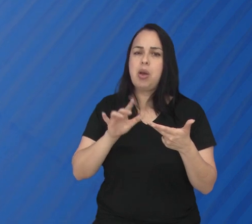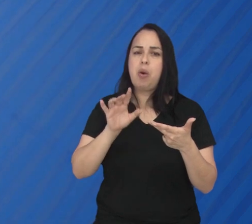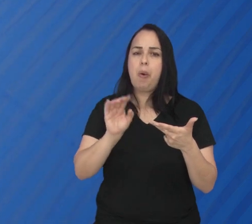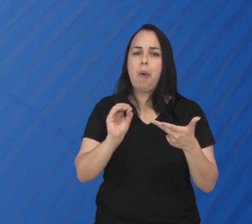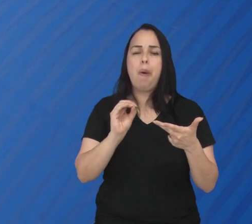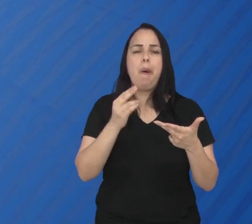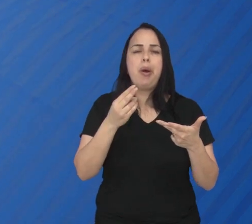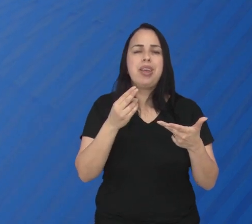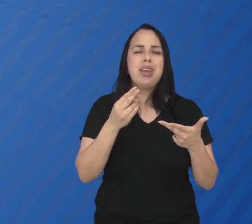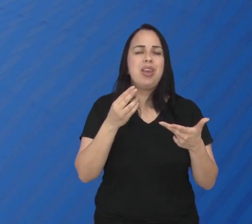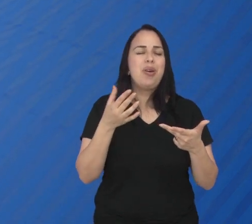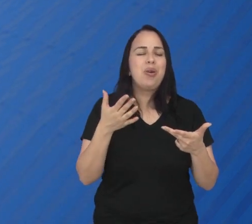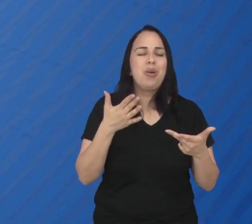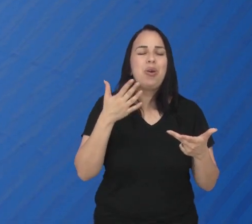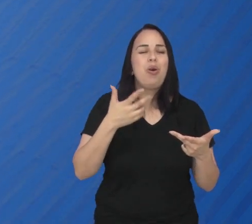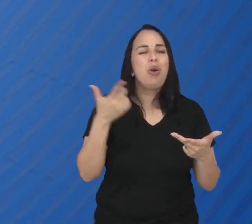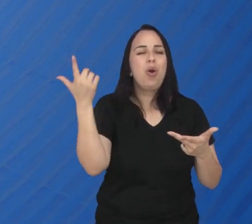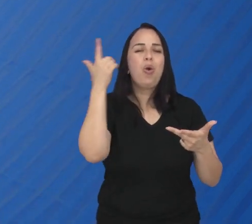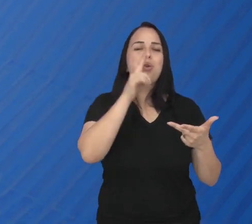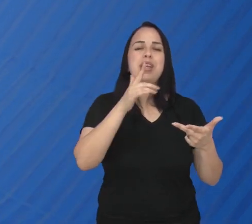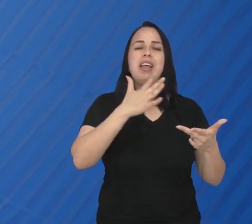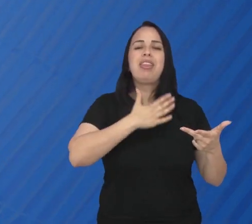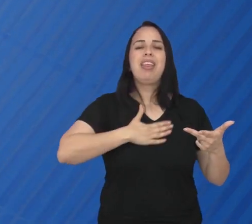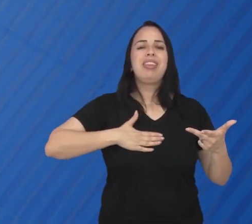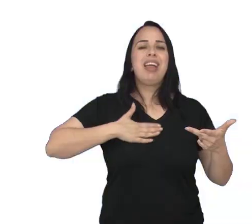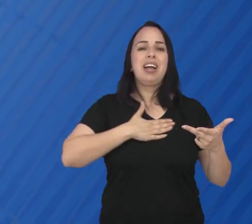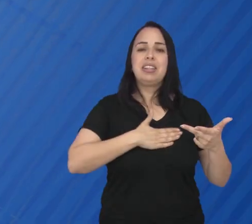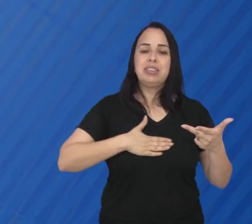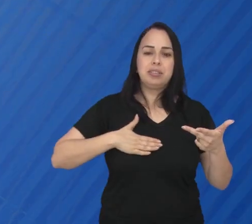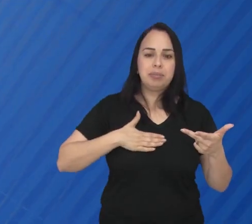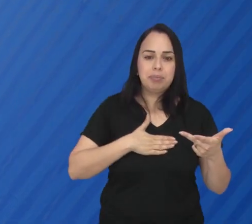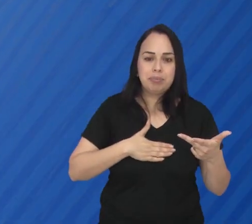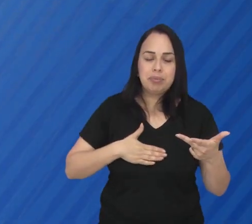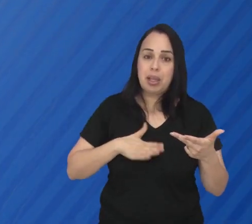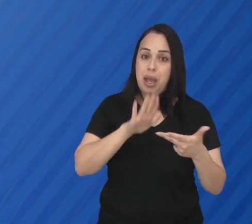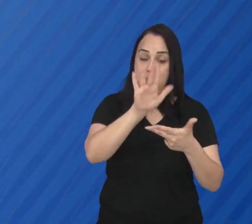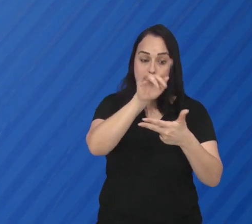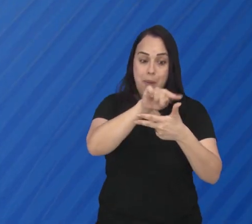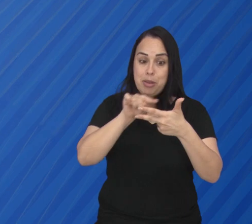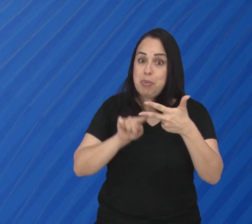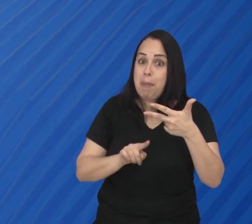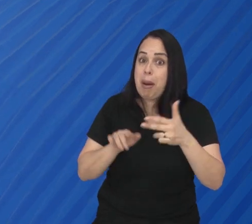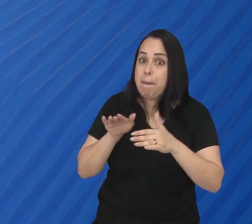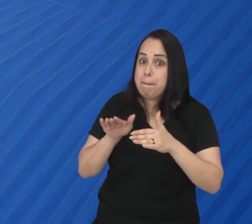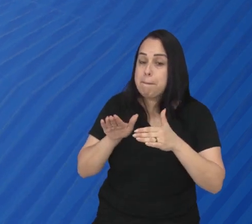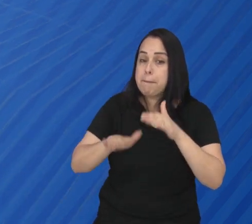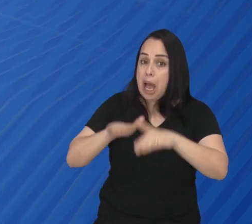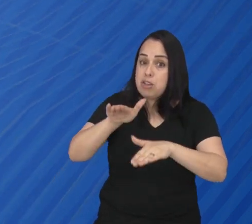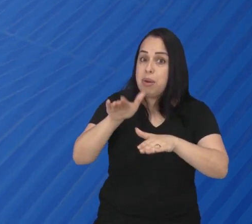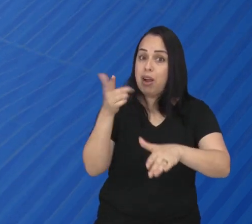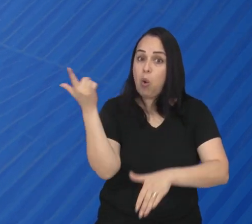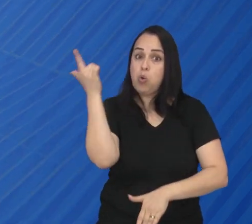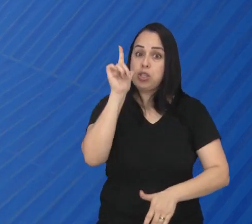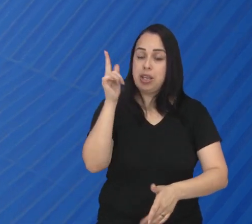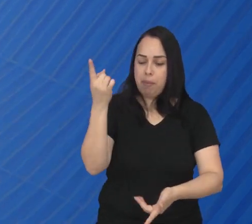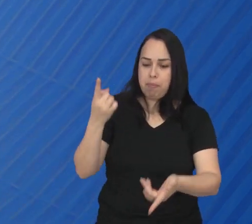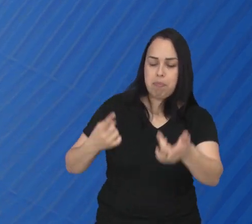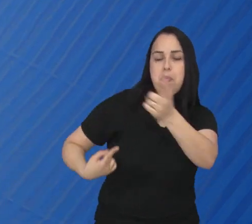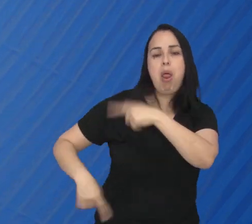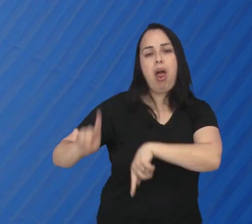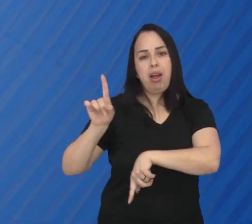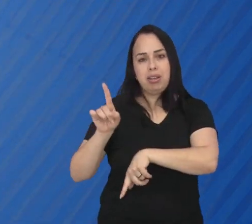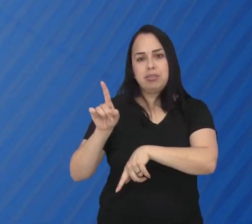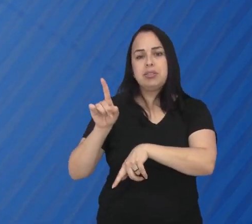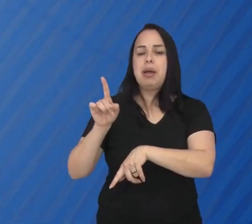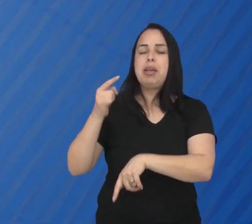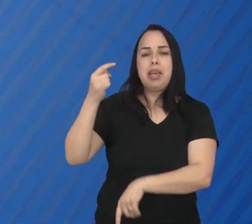ou realiza a satisfação de um desejo? Esses já são os primeiros passos para você chegar perto daquilo